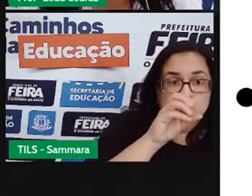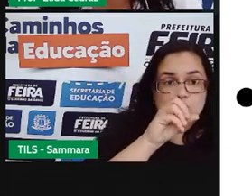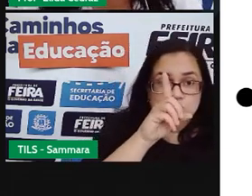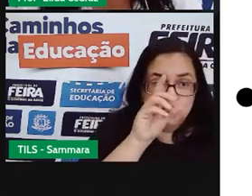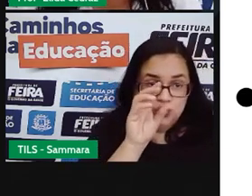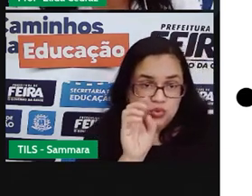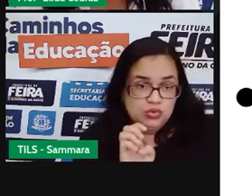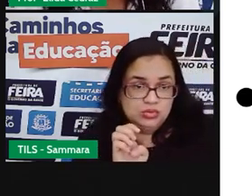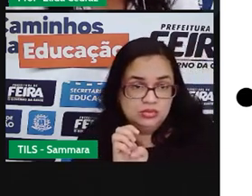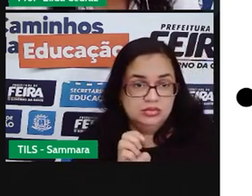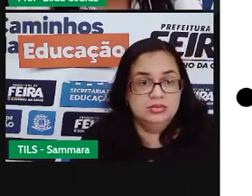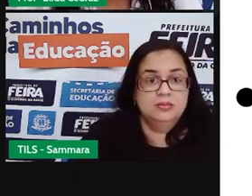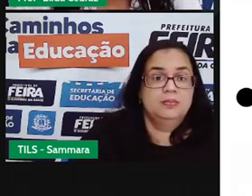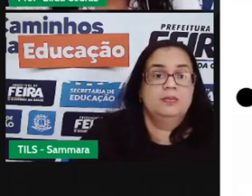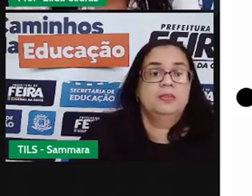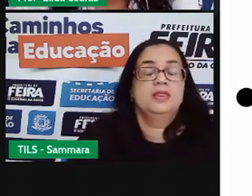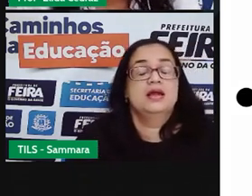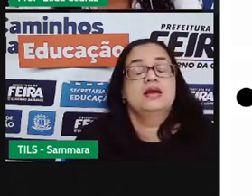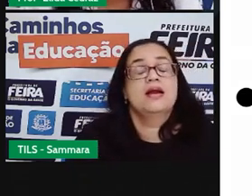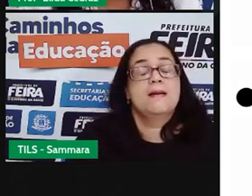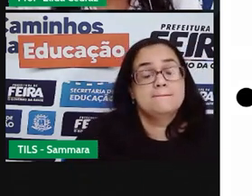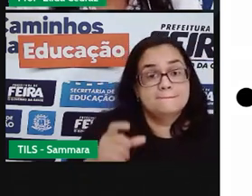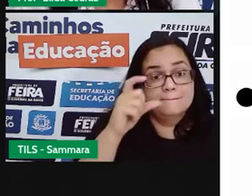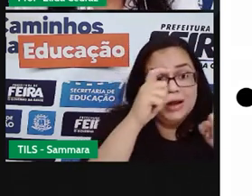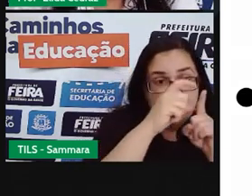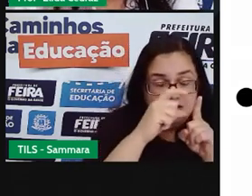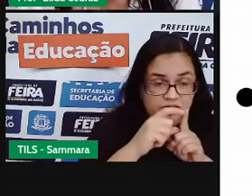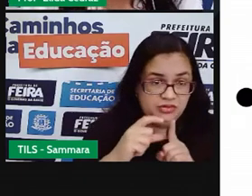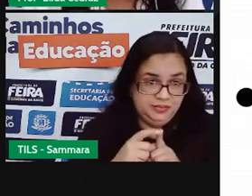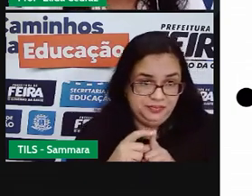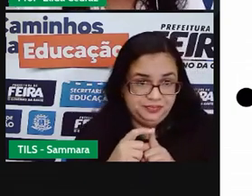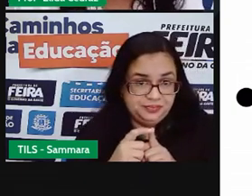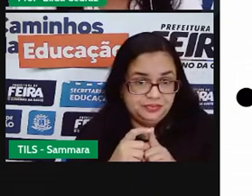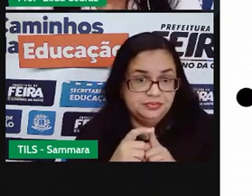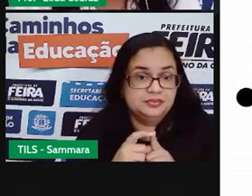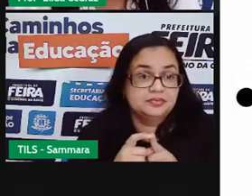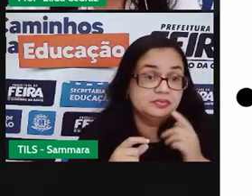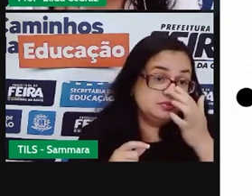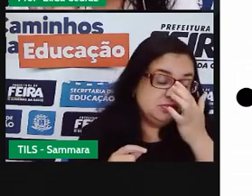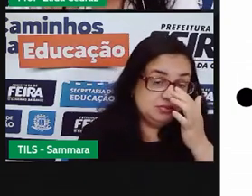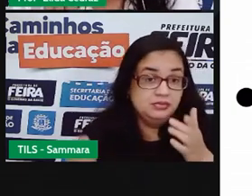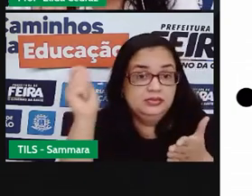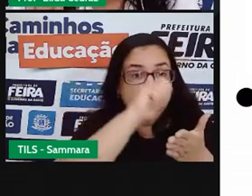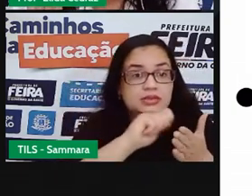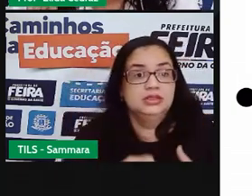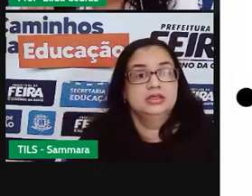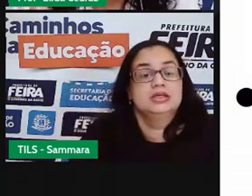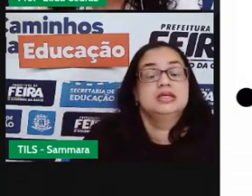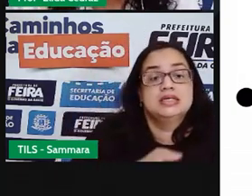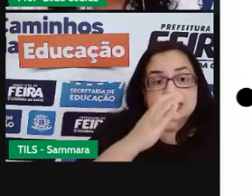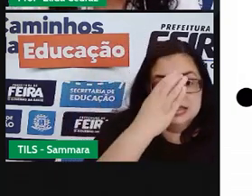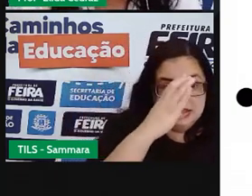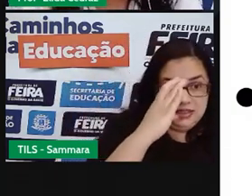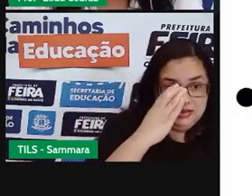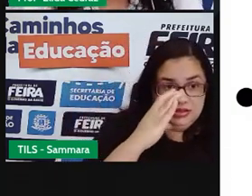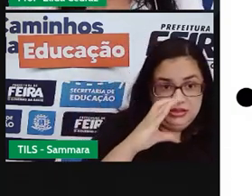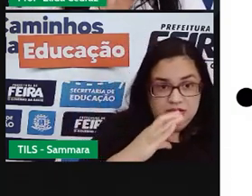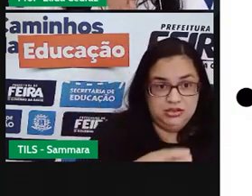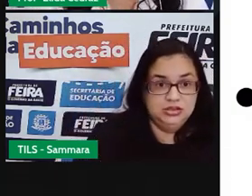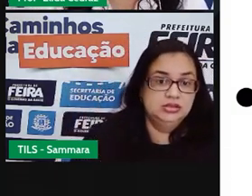açucena. Essas palavras são escritas com o C cedilha.